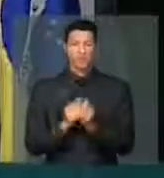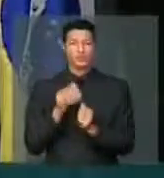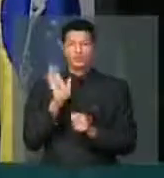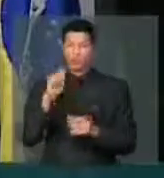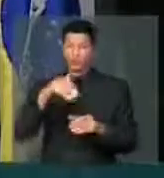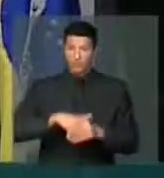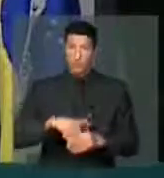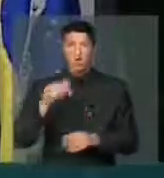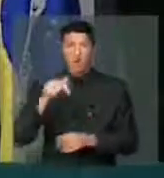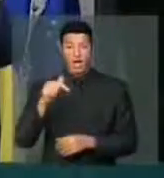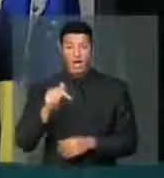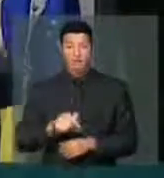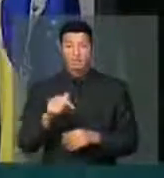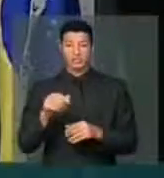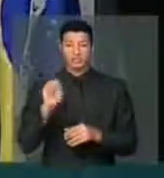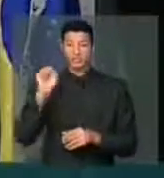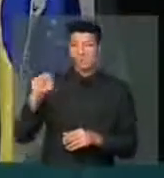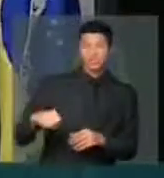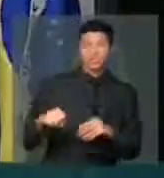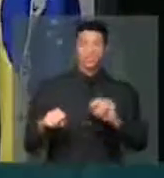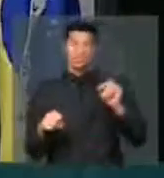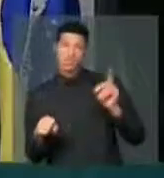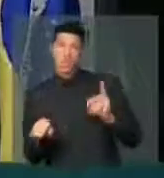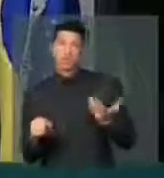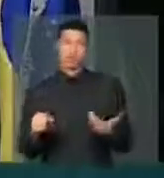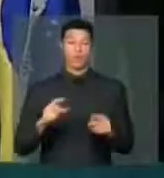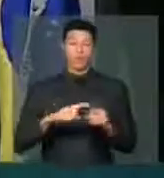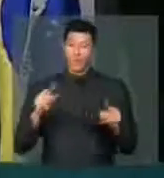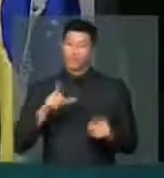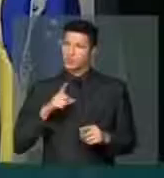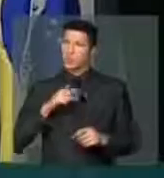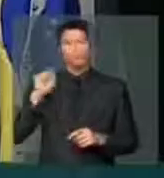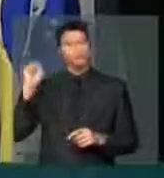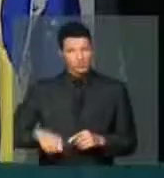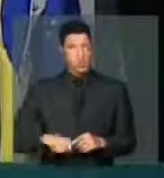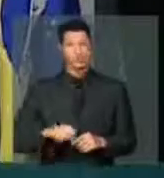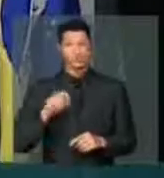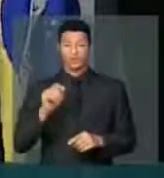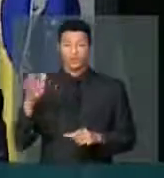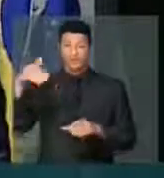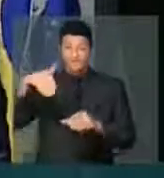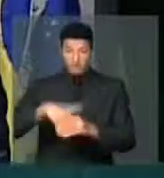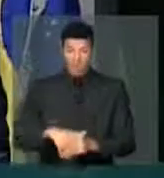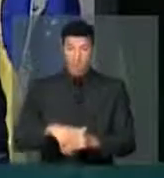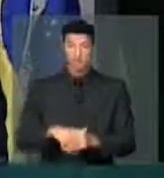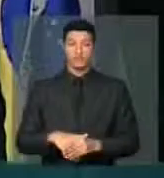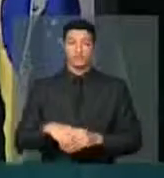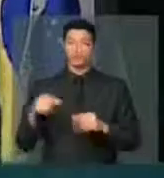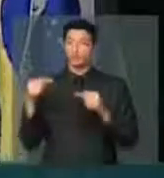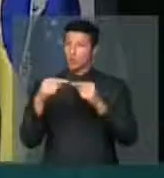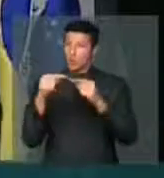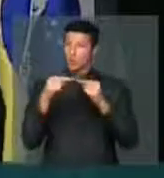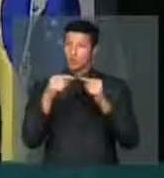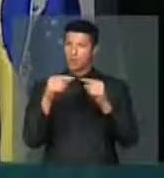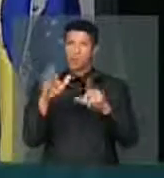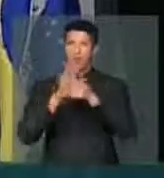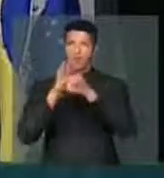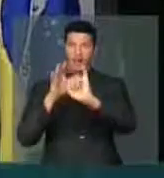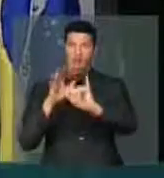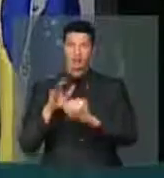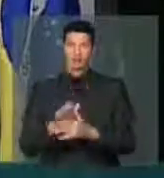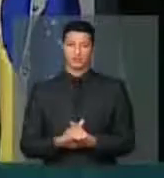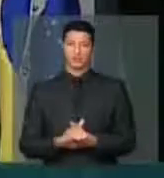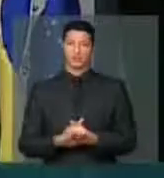foi votado aqui de sim ou de não. Mas eu tenho sim que votar de acordo com a lei,